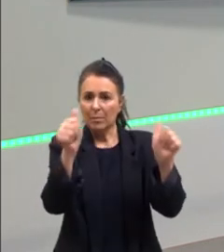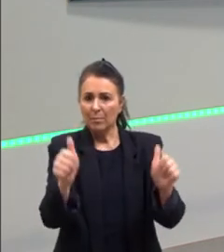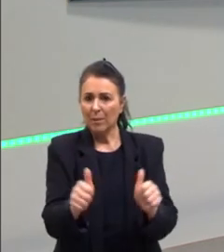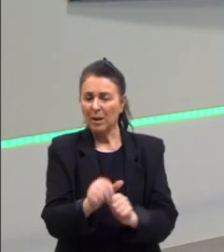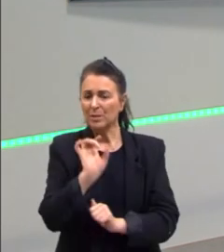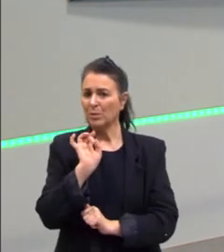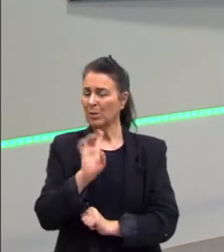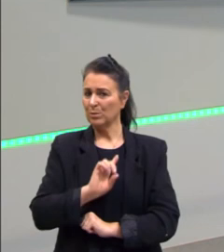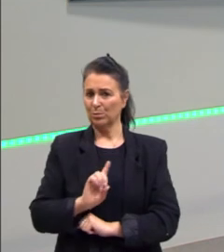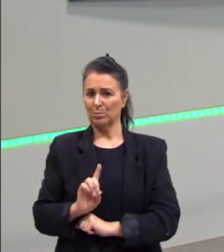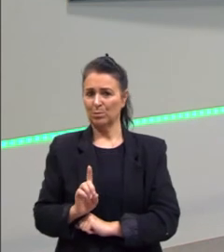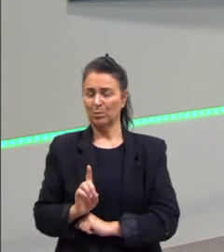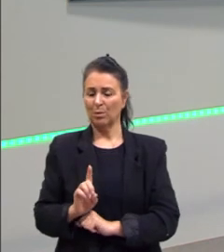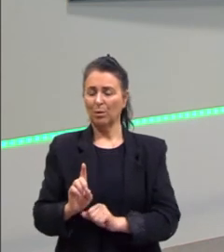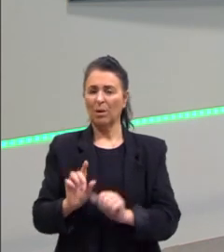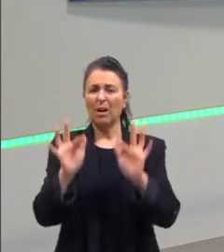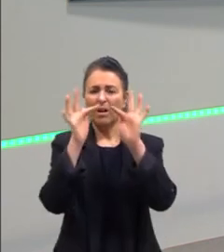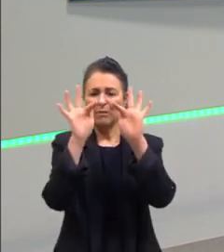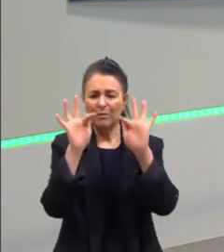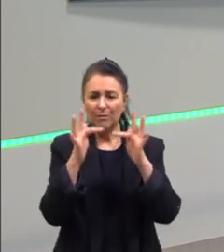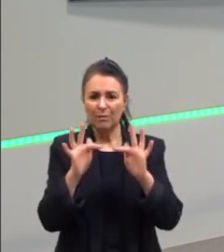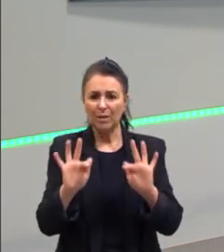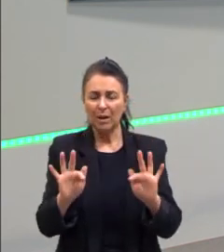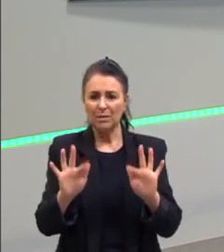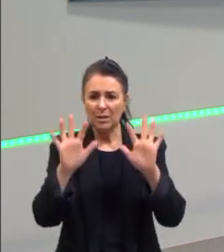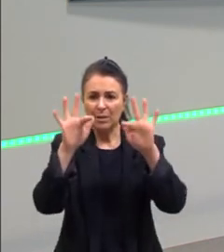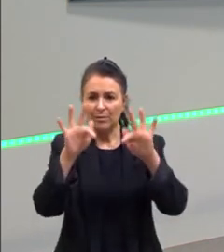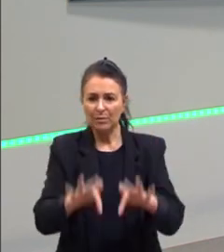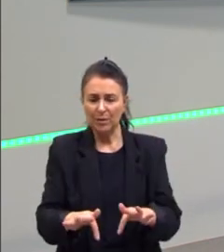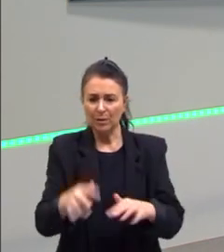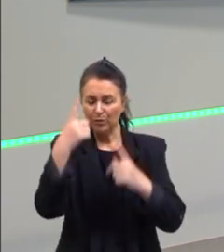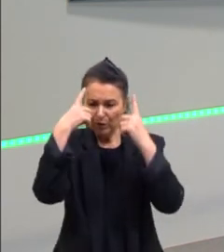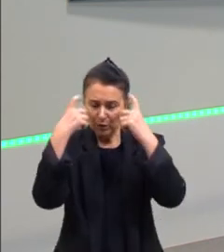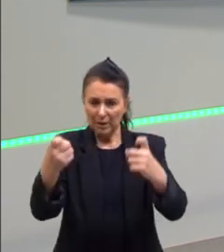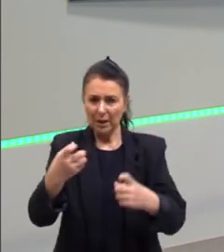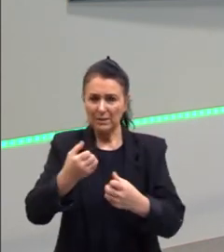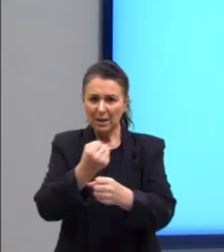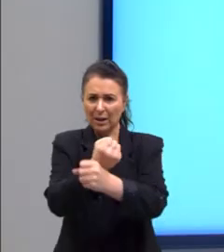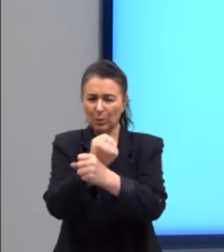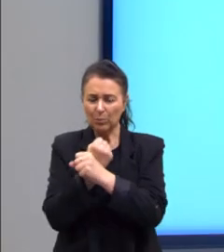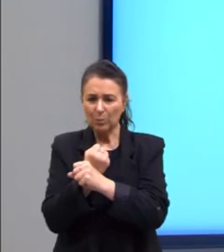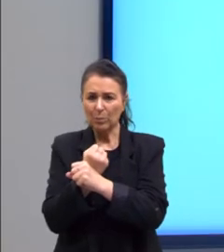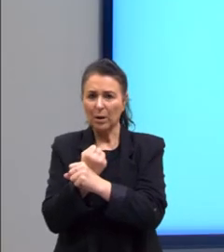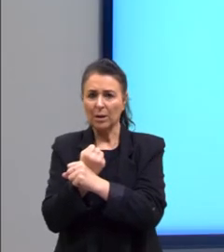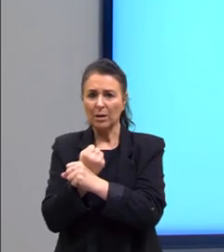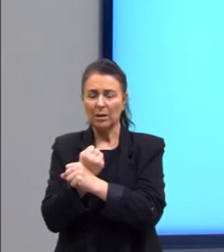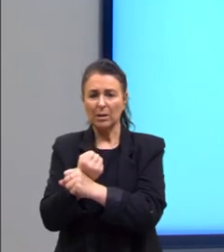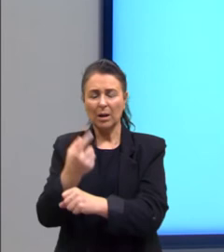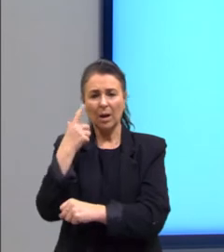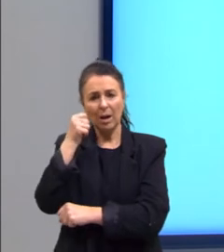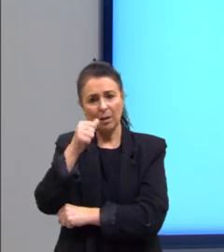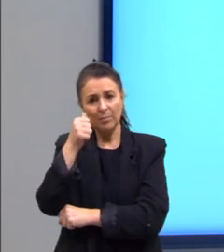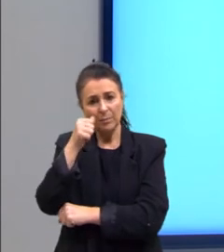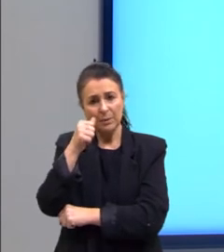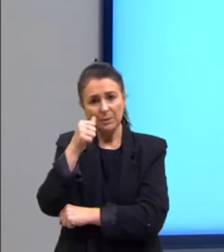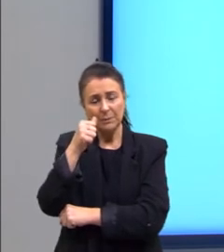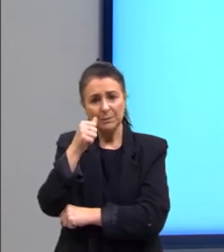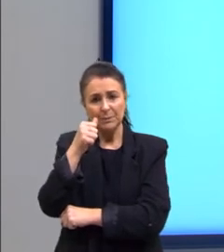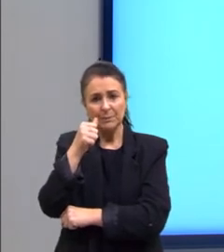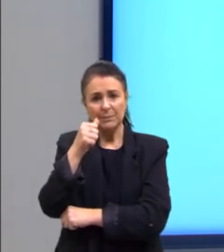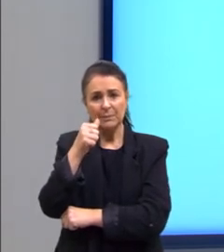à frase que está aqui. Basta de violência contra a mulher. Que nós podemos perceber até algumas...